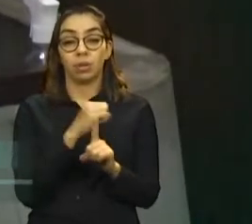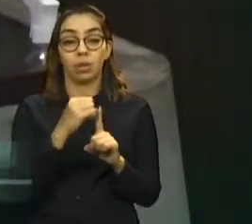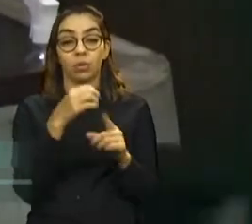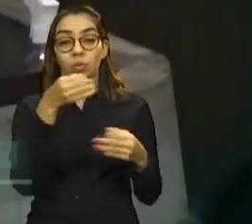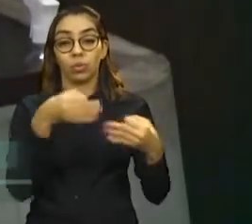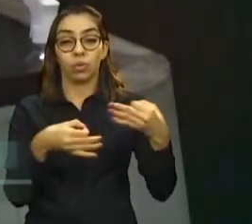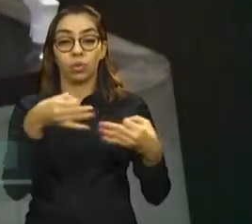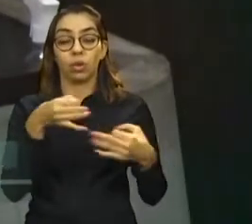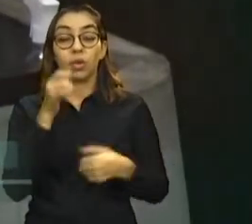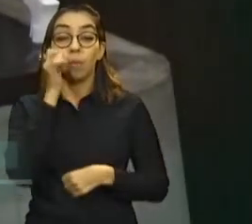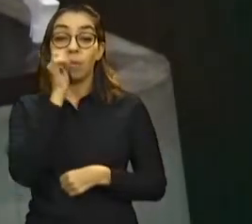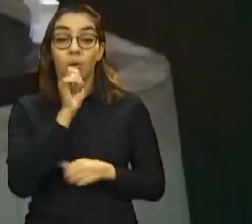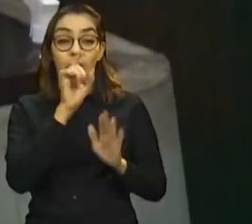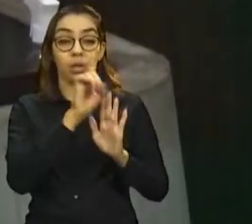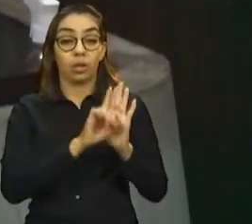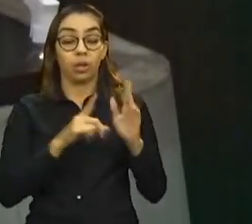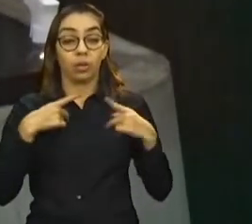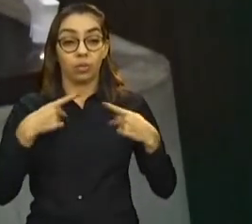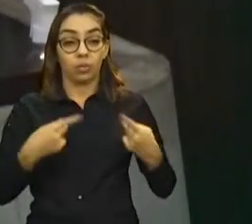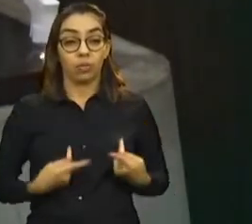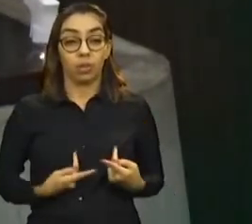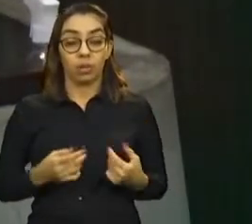Direitos Humanos a SPS